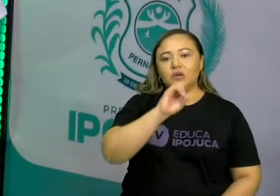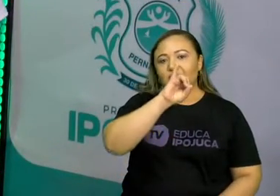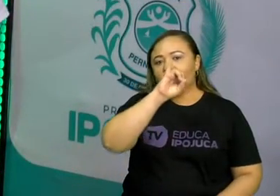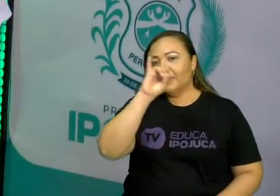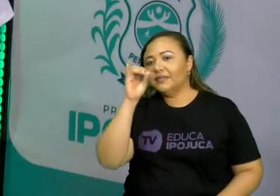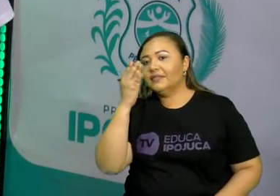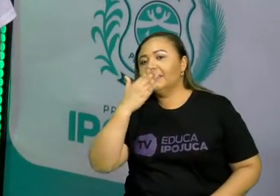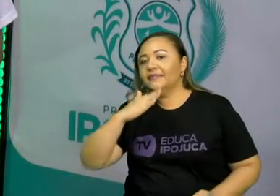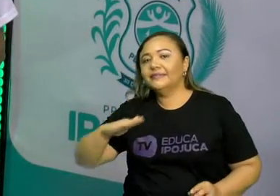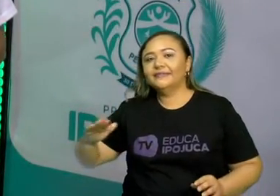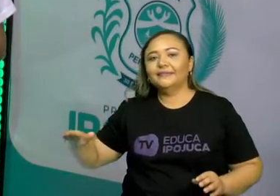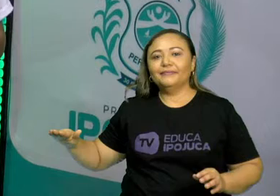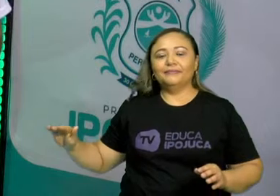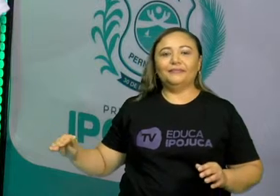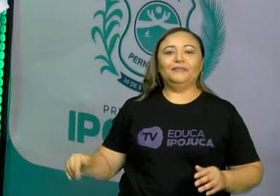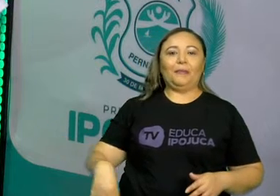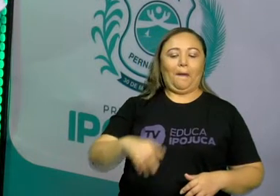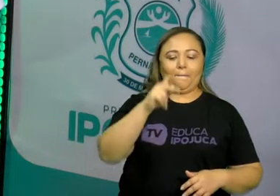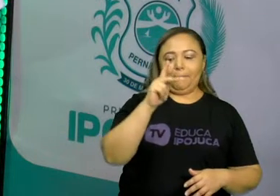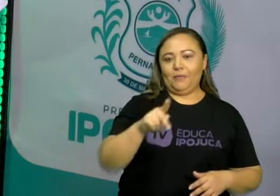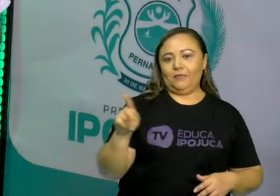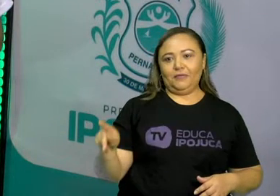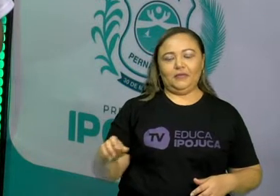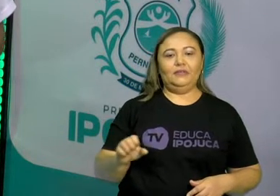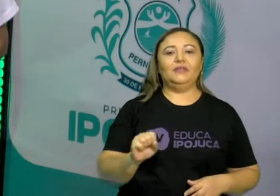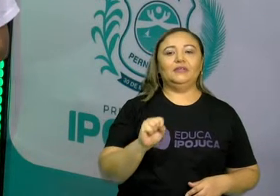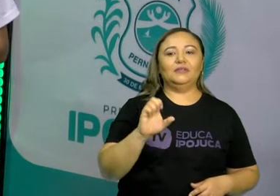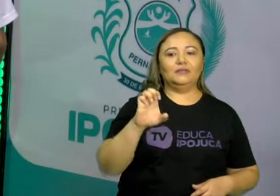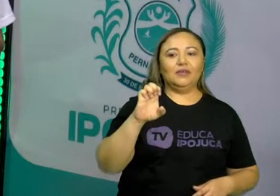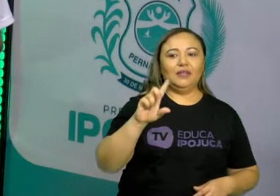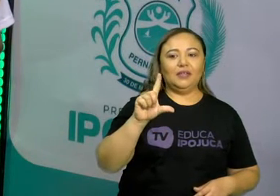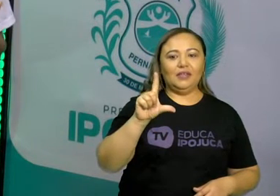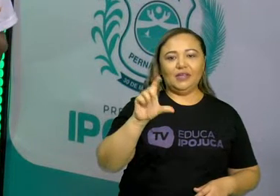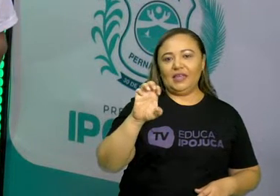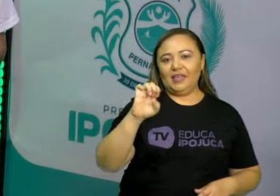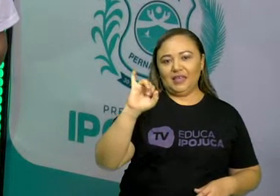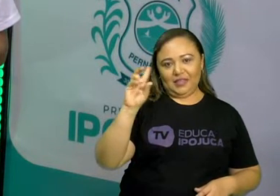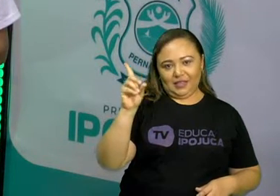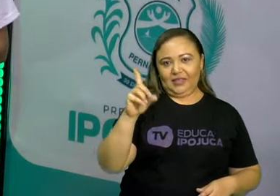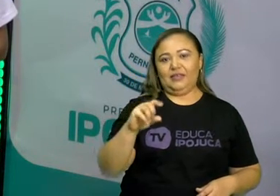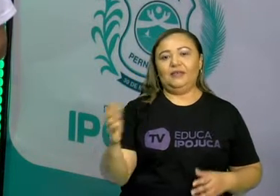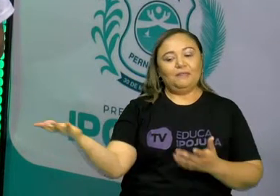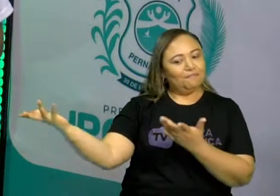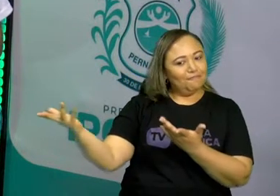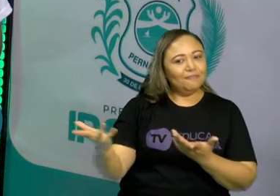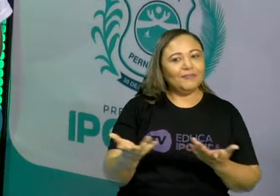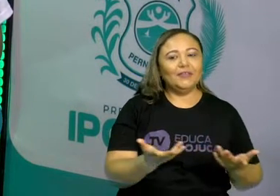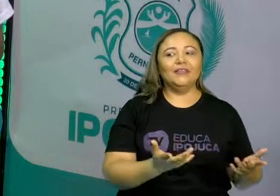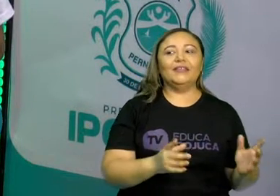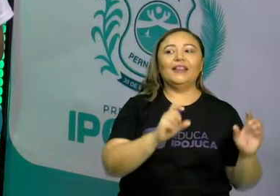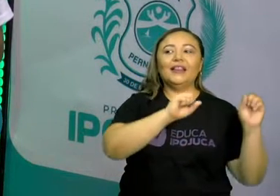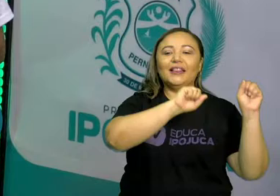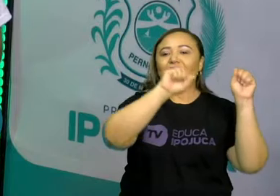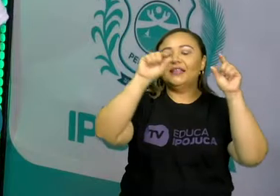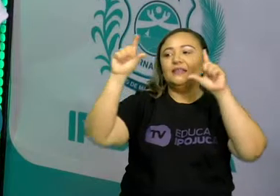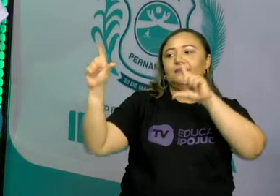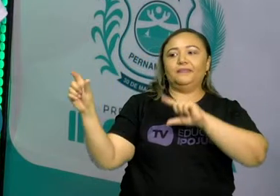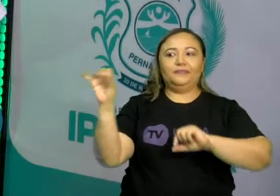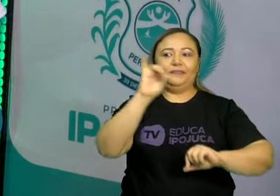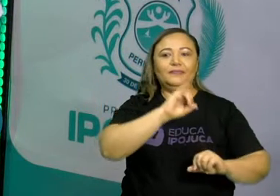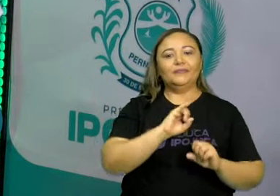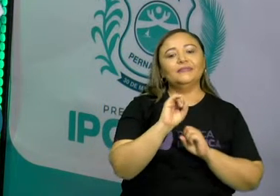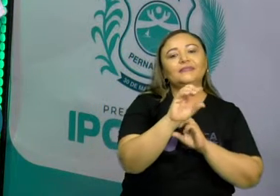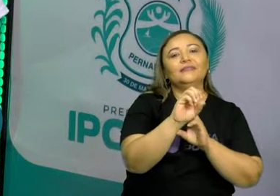Olá, Sou a professora Suelê de Severo. Seja bem-vinda para a nossa TV Educa e